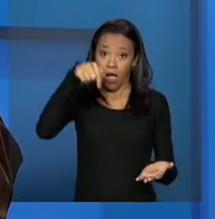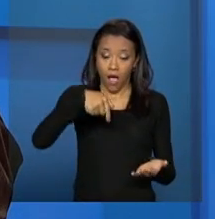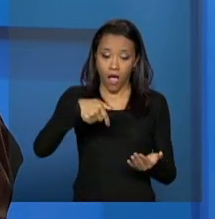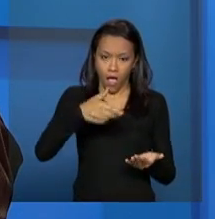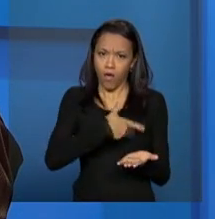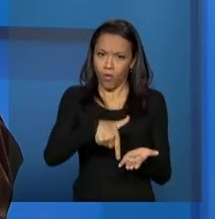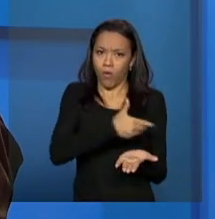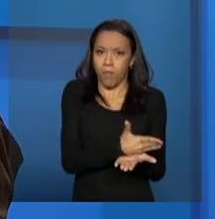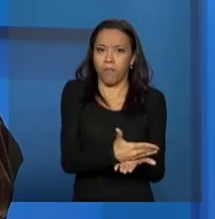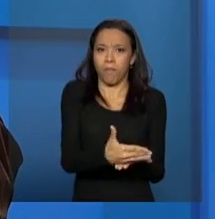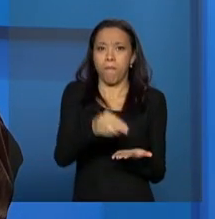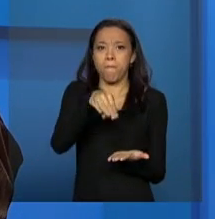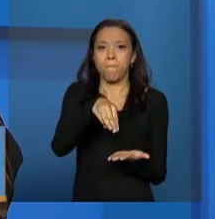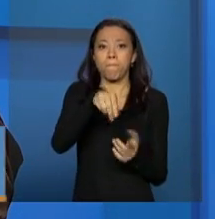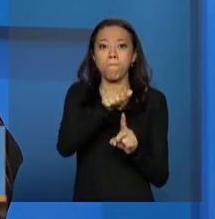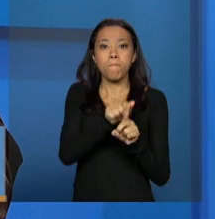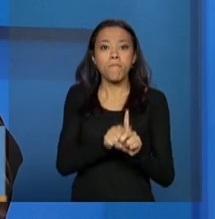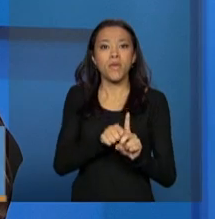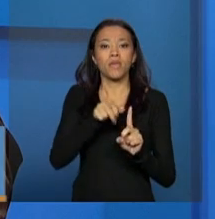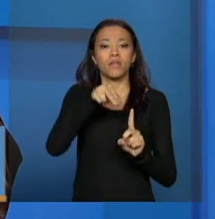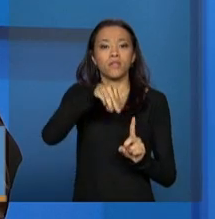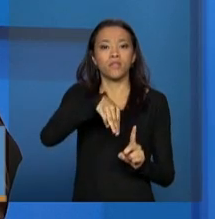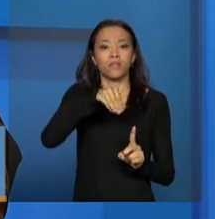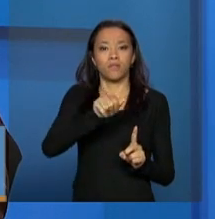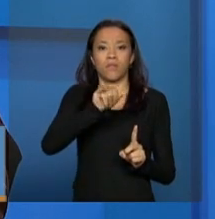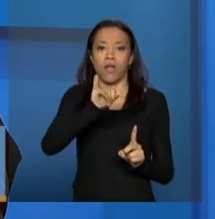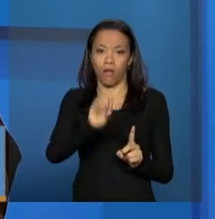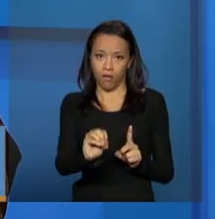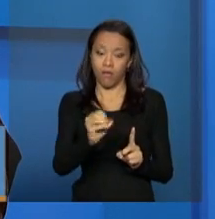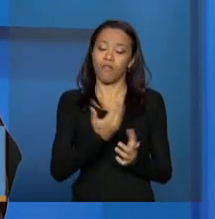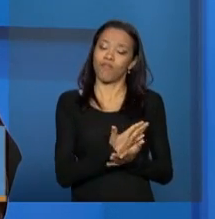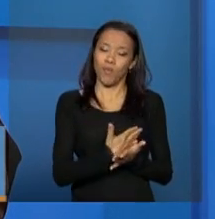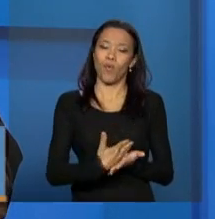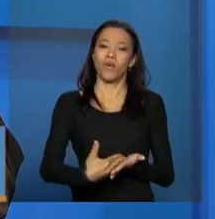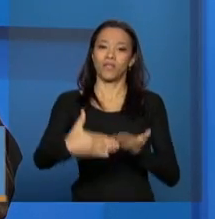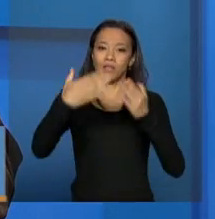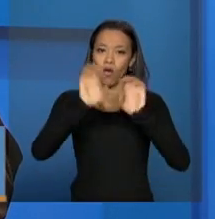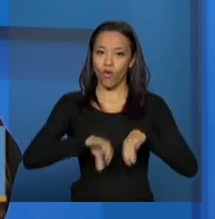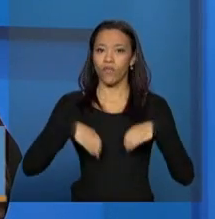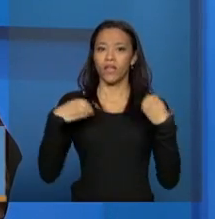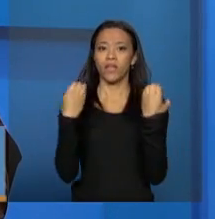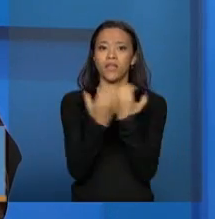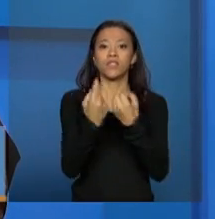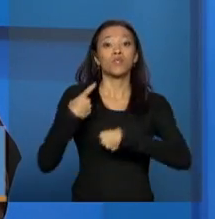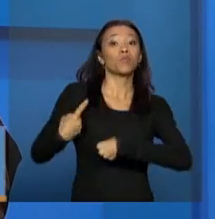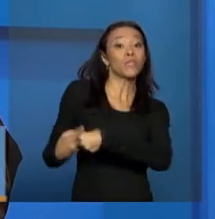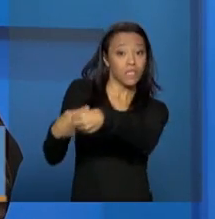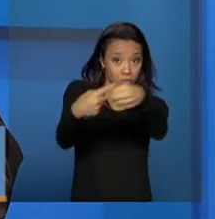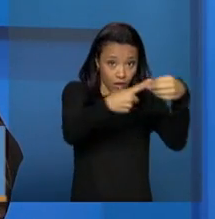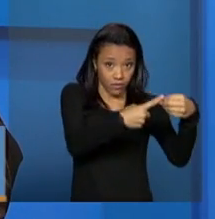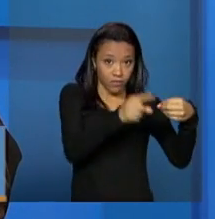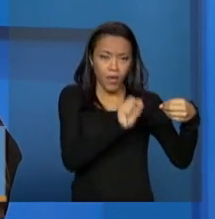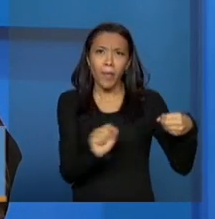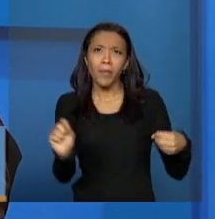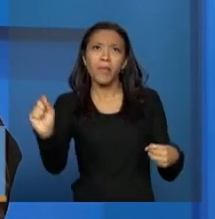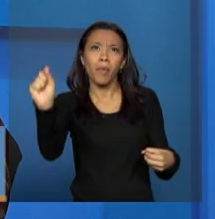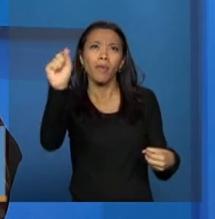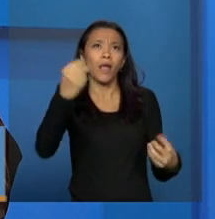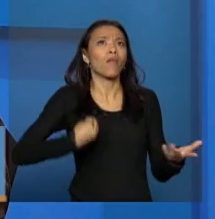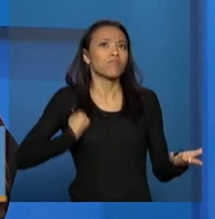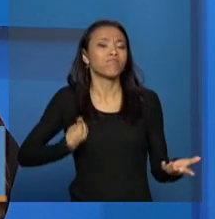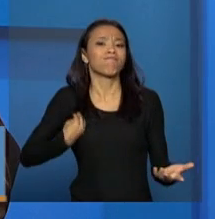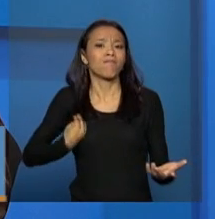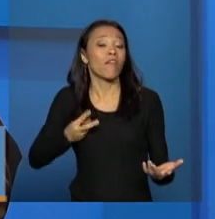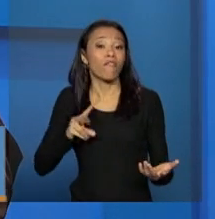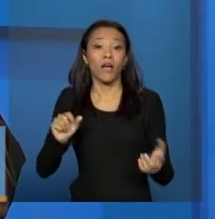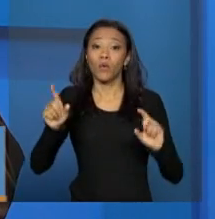maio, a gente, nós iniciaremos o processo de conferências municipais. Então, as conferências municipais acontecem. Nesse momento, eles vão